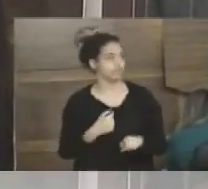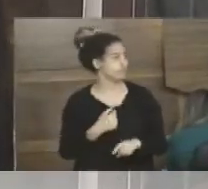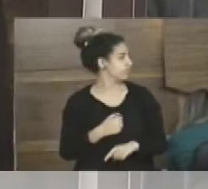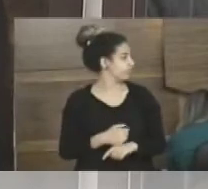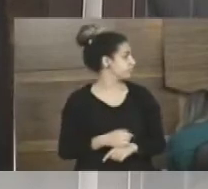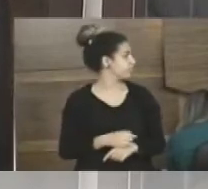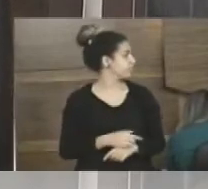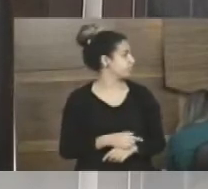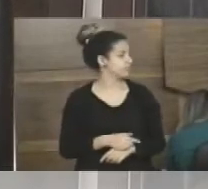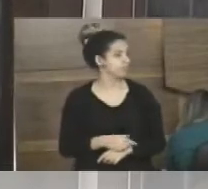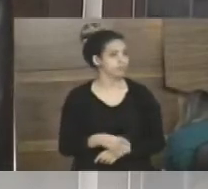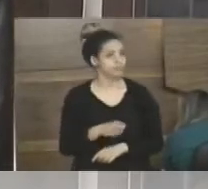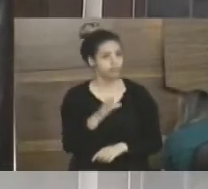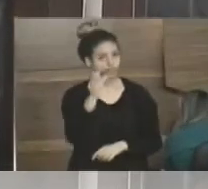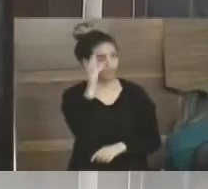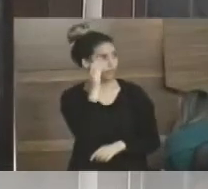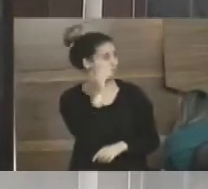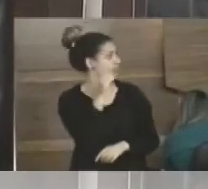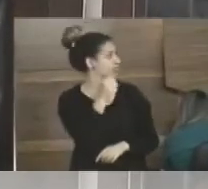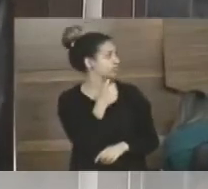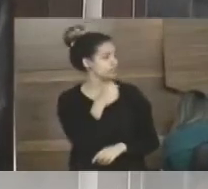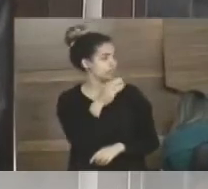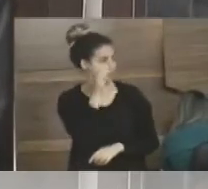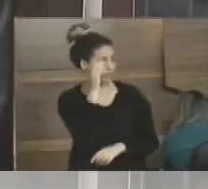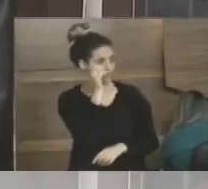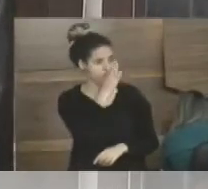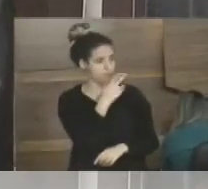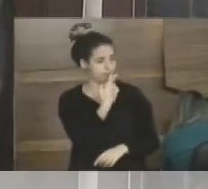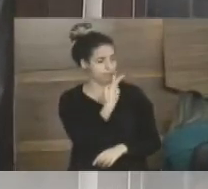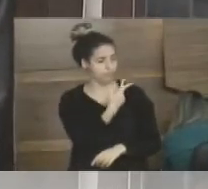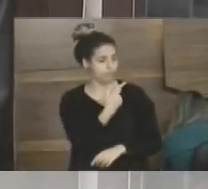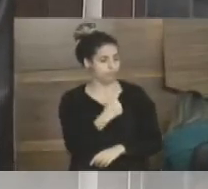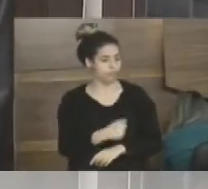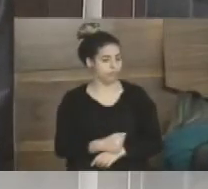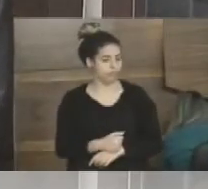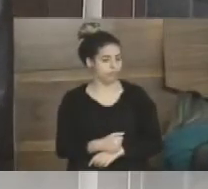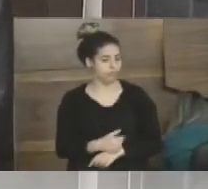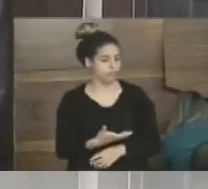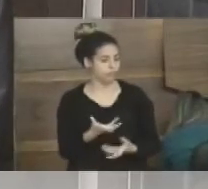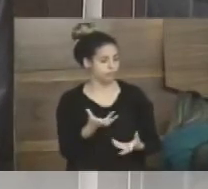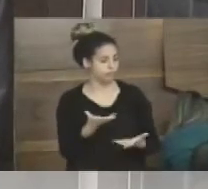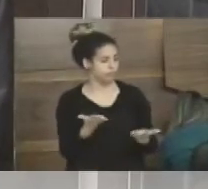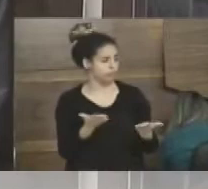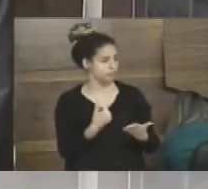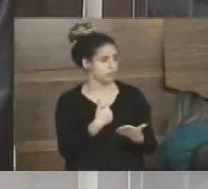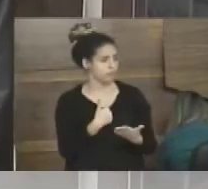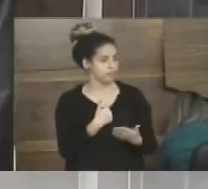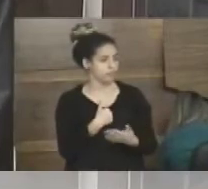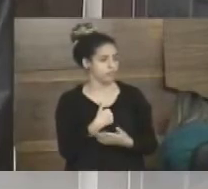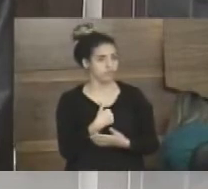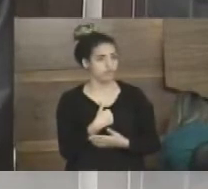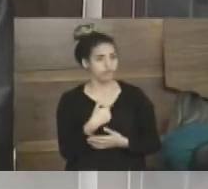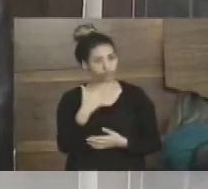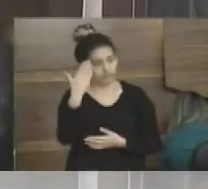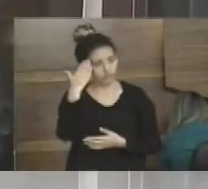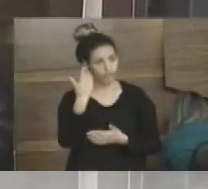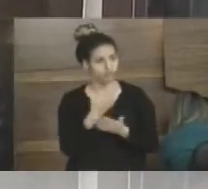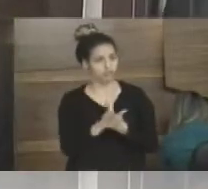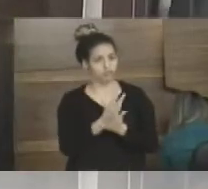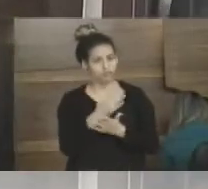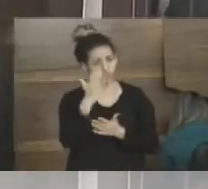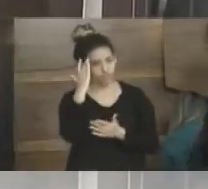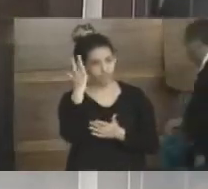o estacionamento, ser pago. Canindé, agora eu vou defender um pouquinho o shopping, eu sei que alguns podem